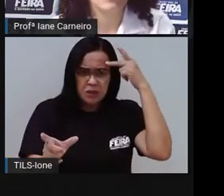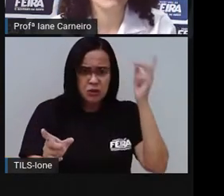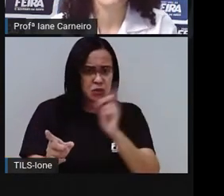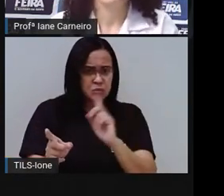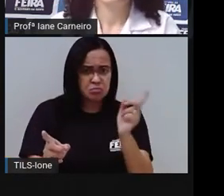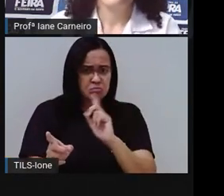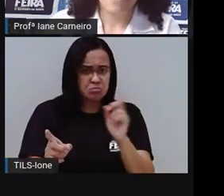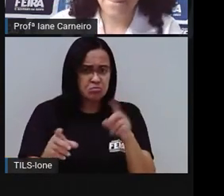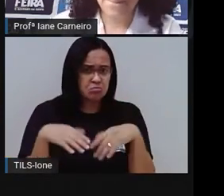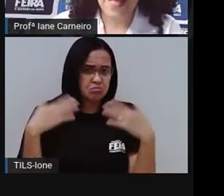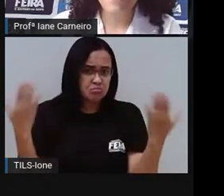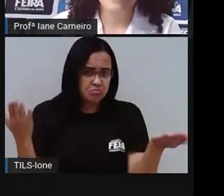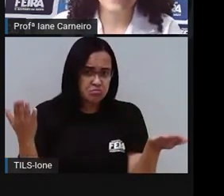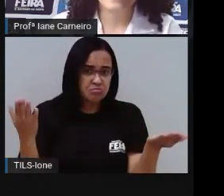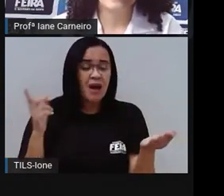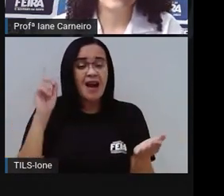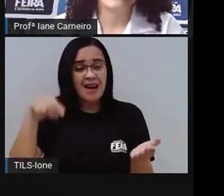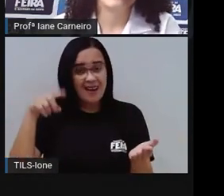gente? É o...